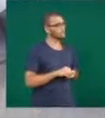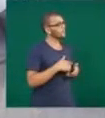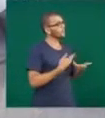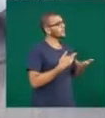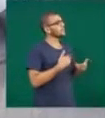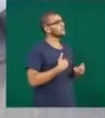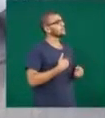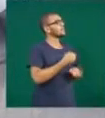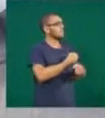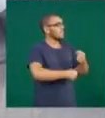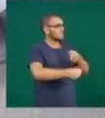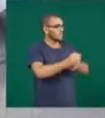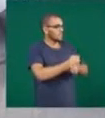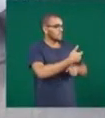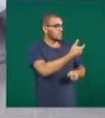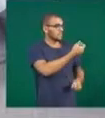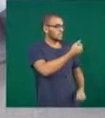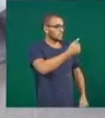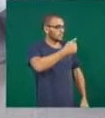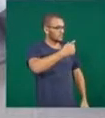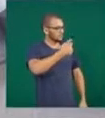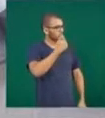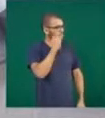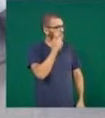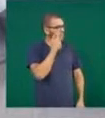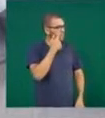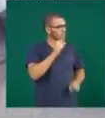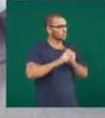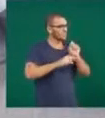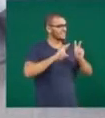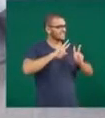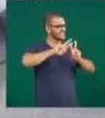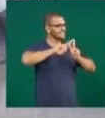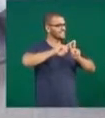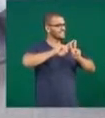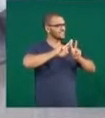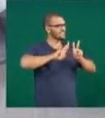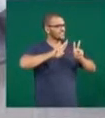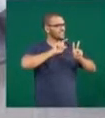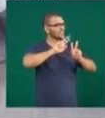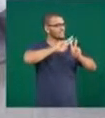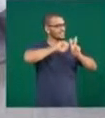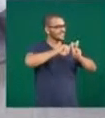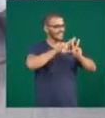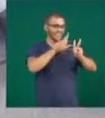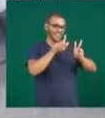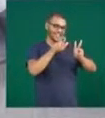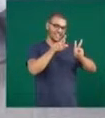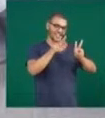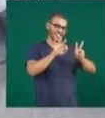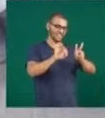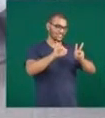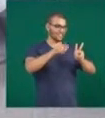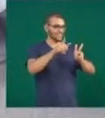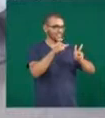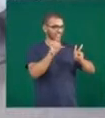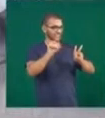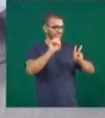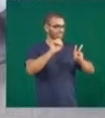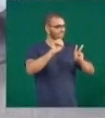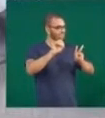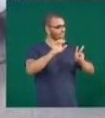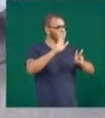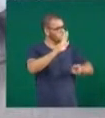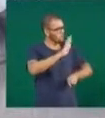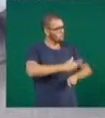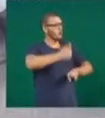2017, nas mídias sociais, uma das hashtags mais usadas foi a palavra gratidão, ficando apenas atrás